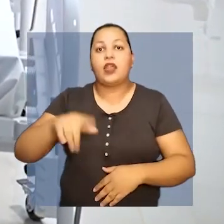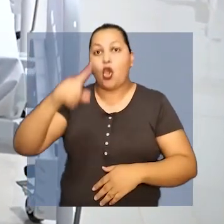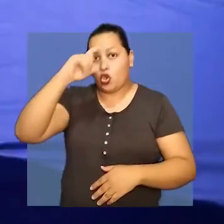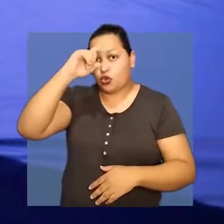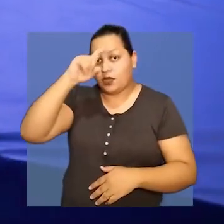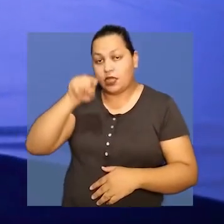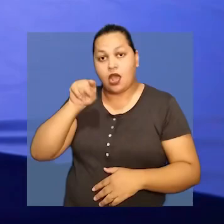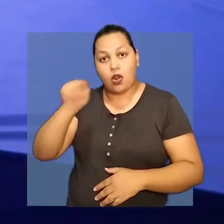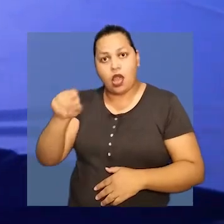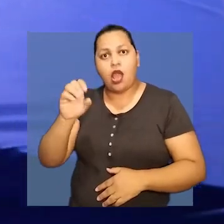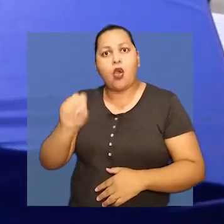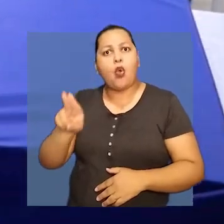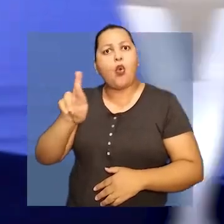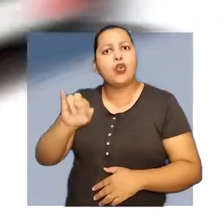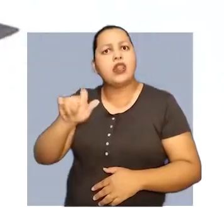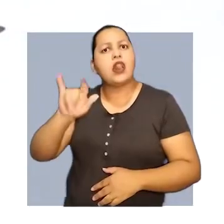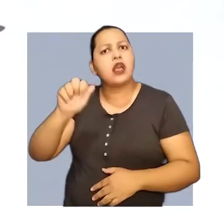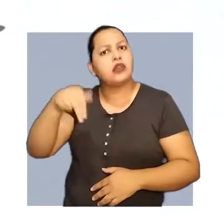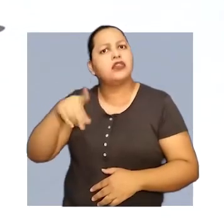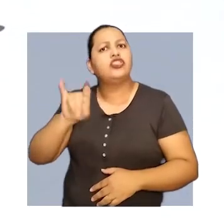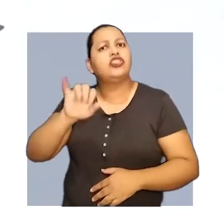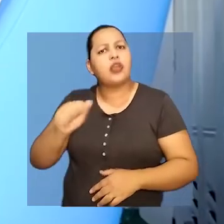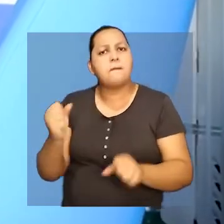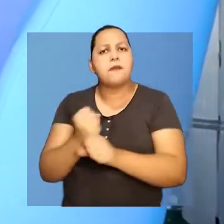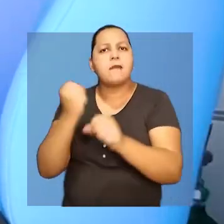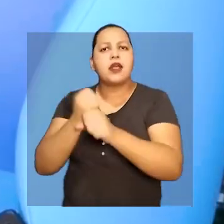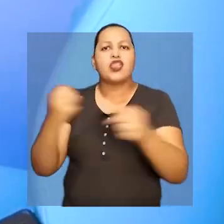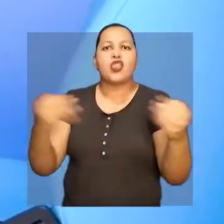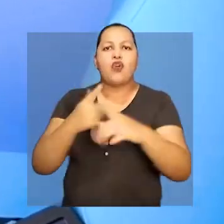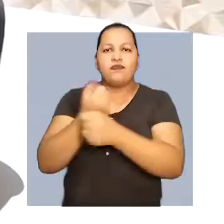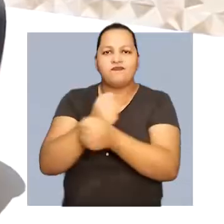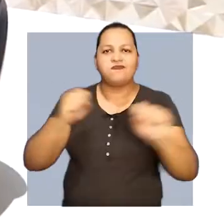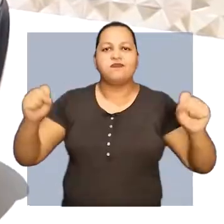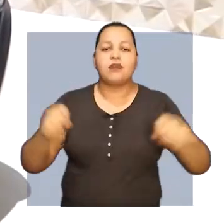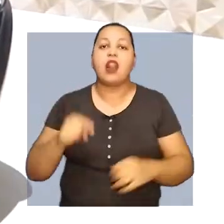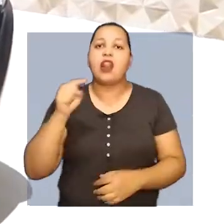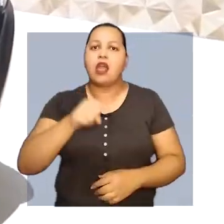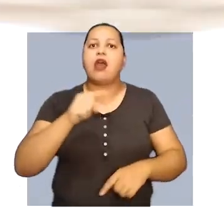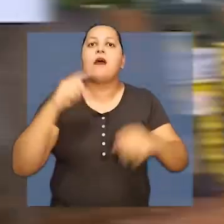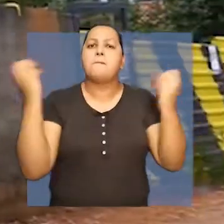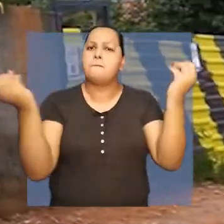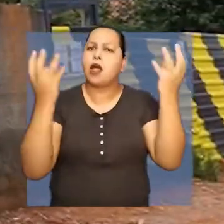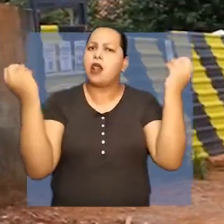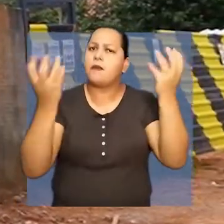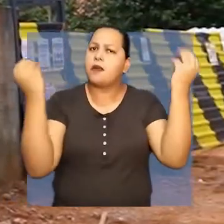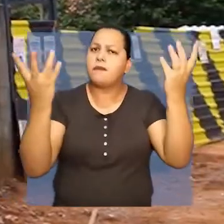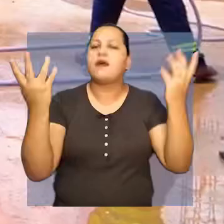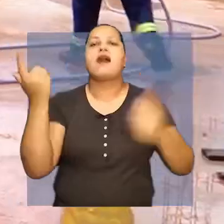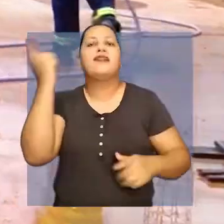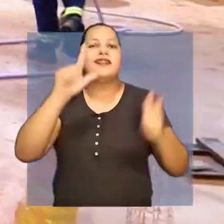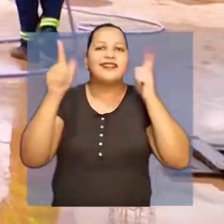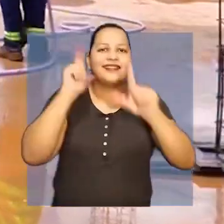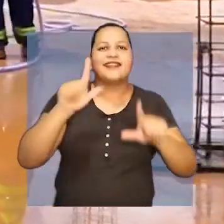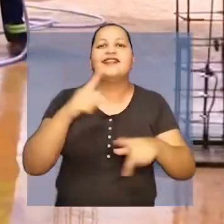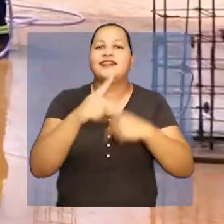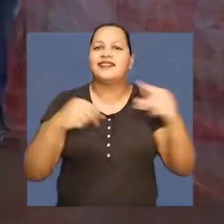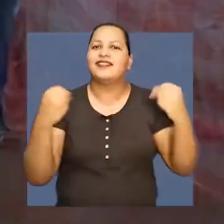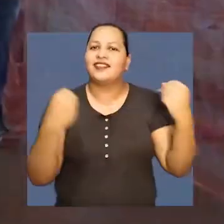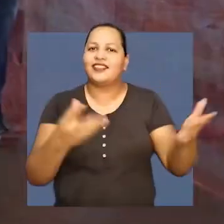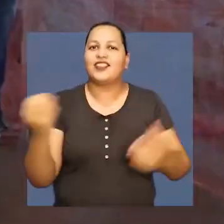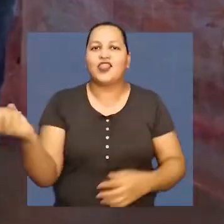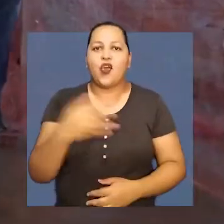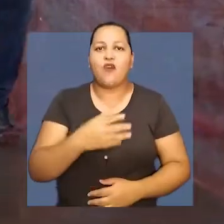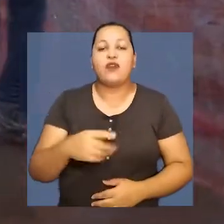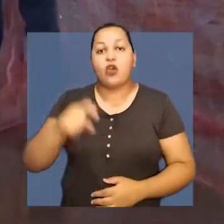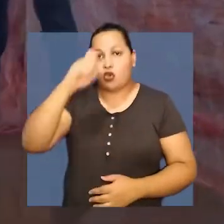reconstruído e ampliado. Municípios da região sudeste ganharam ambulâncias. O Hospital Regional da Cidade está com